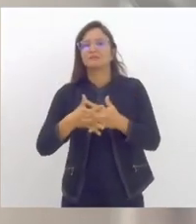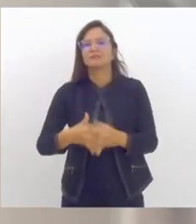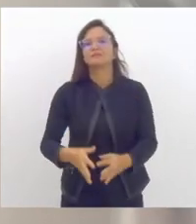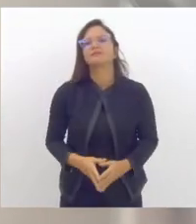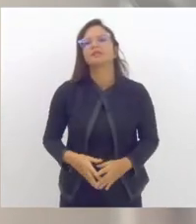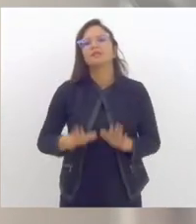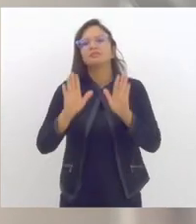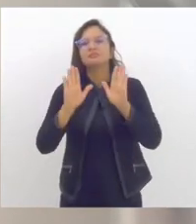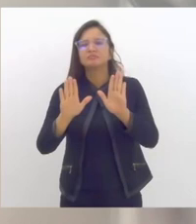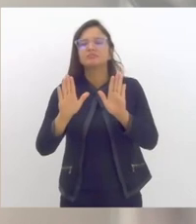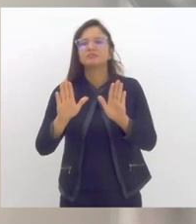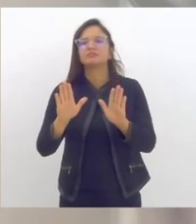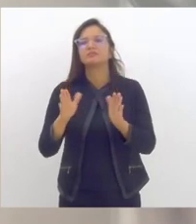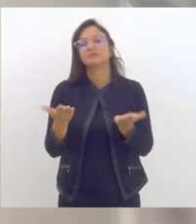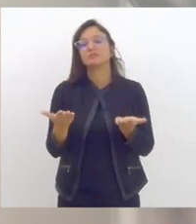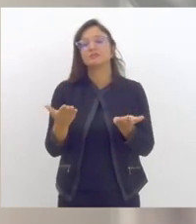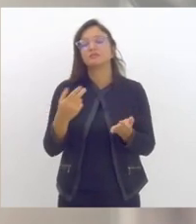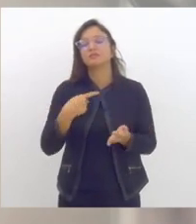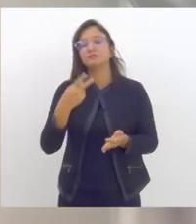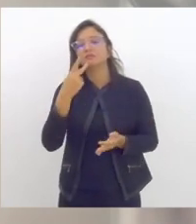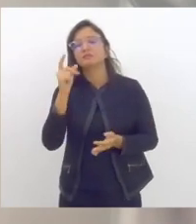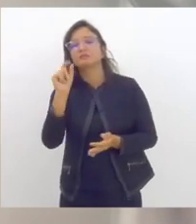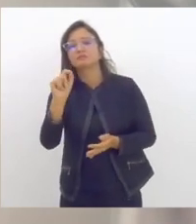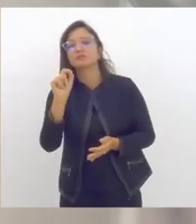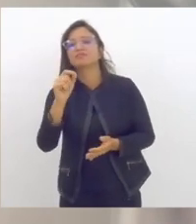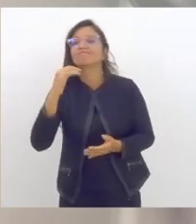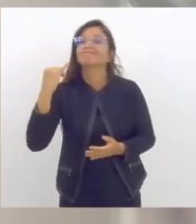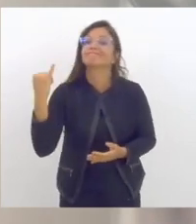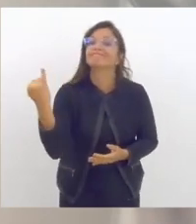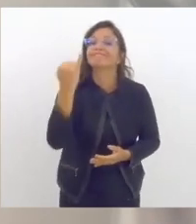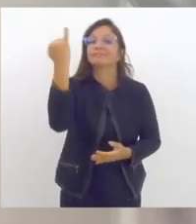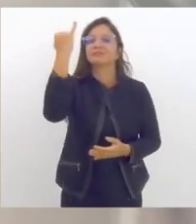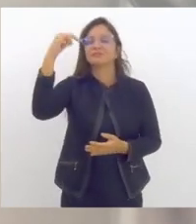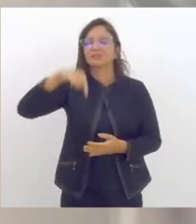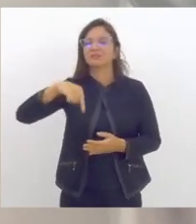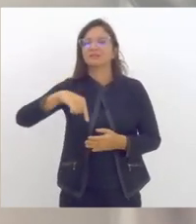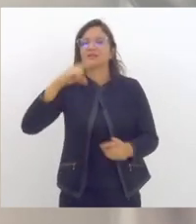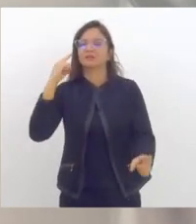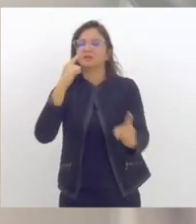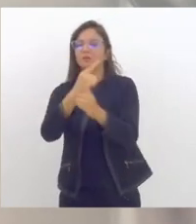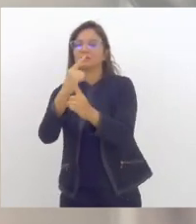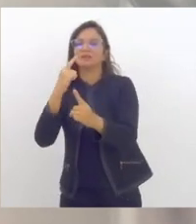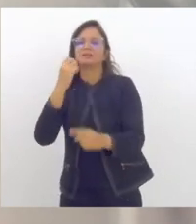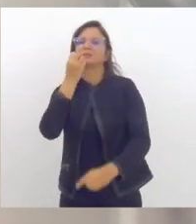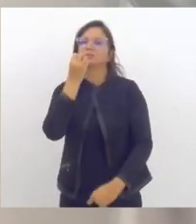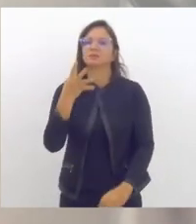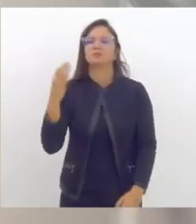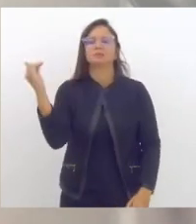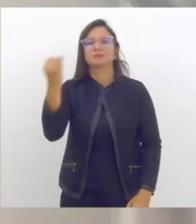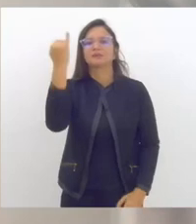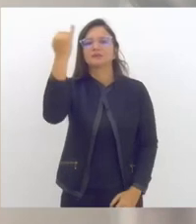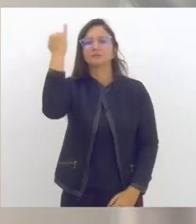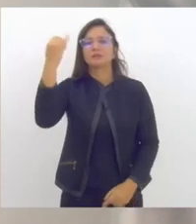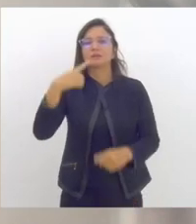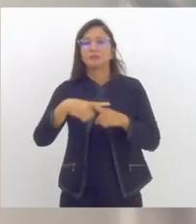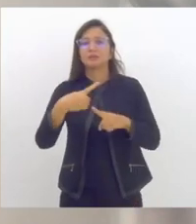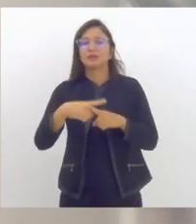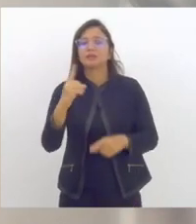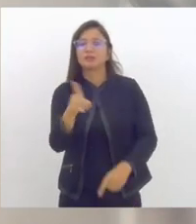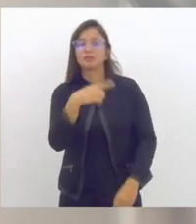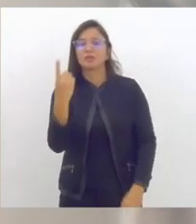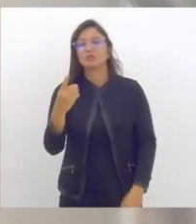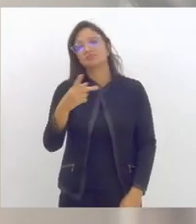mas destacamos a importância desse encontro. A gente, além de presidir a Comissão de